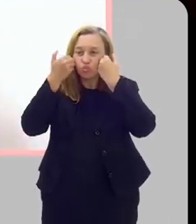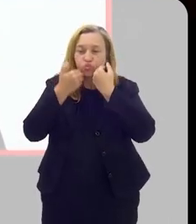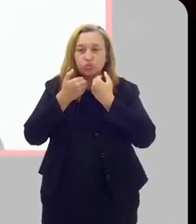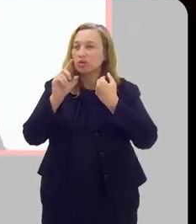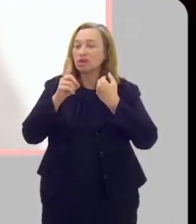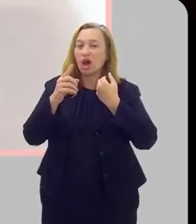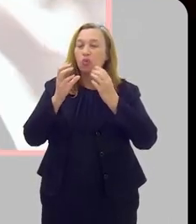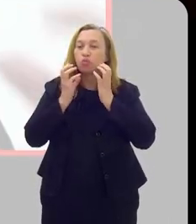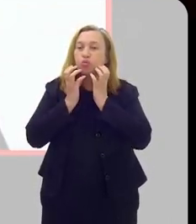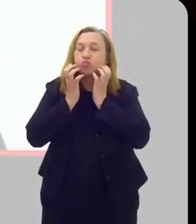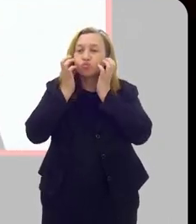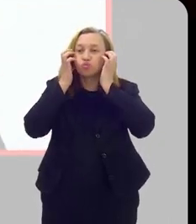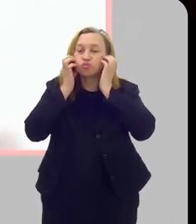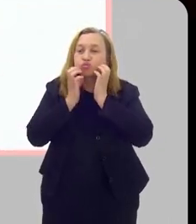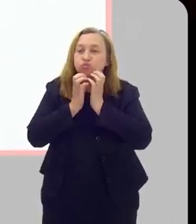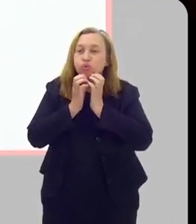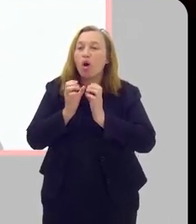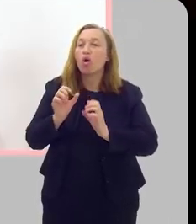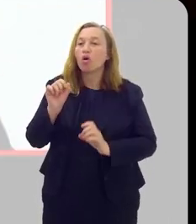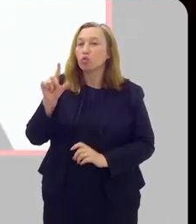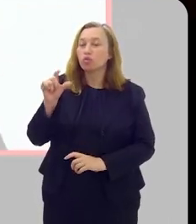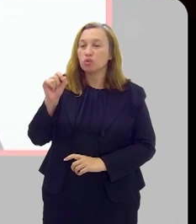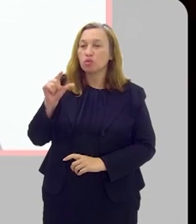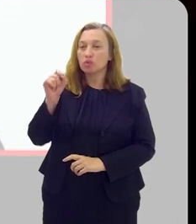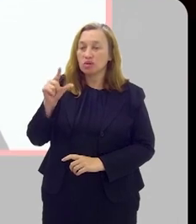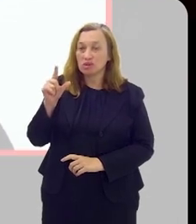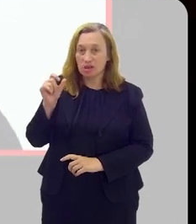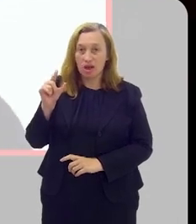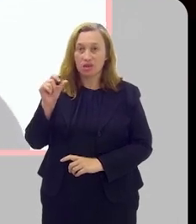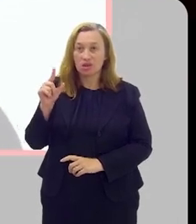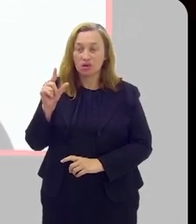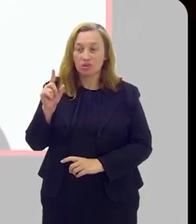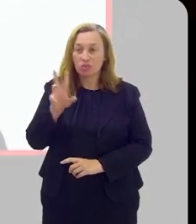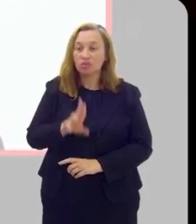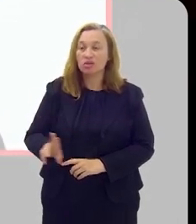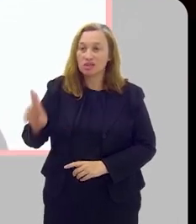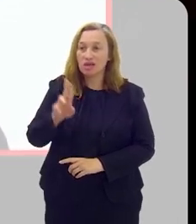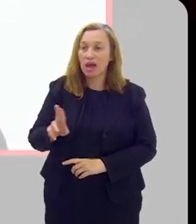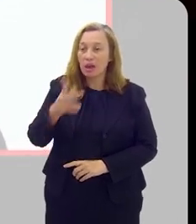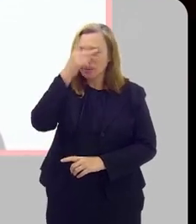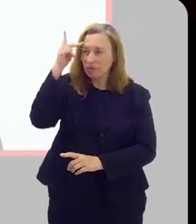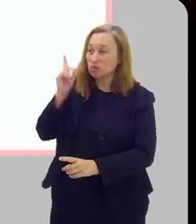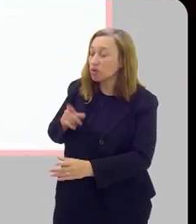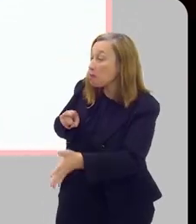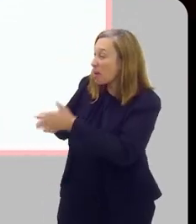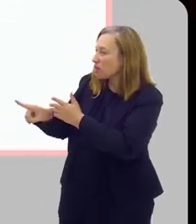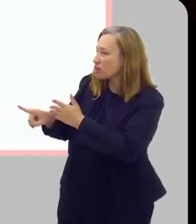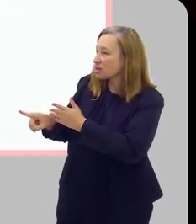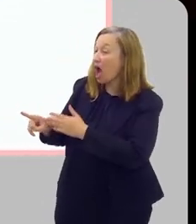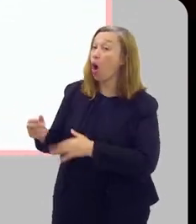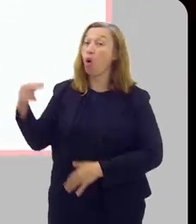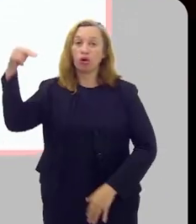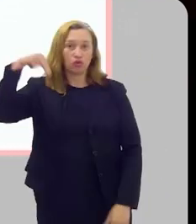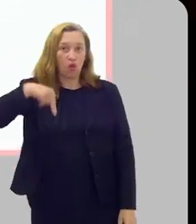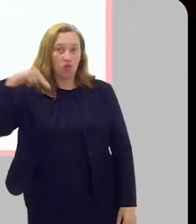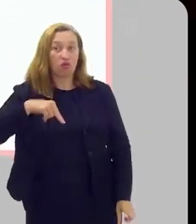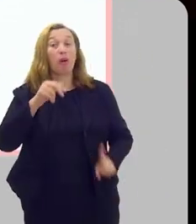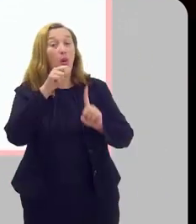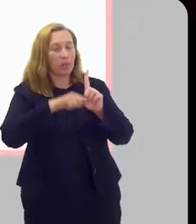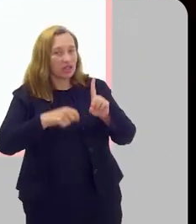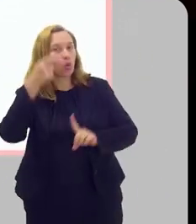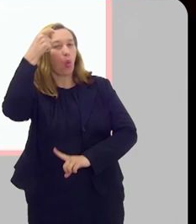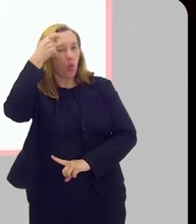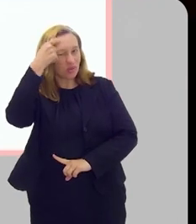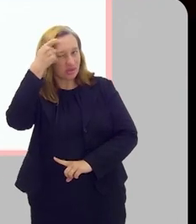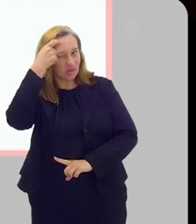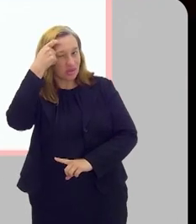a barba crescer, o bigode crescer, usar azul, para que as pessoas parem na rua, perguntem, e aí é a deixa para a gente falar, olha, novembro é o